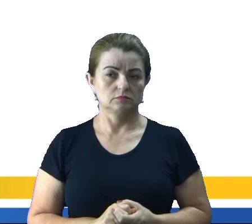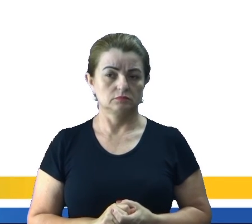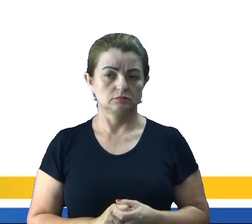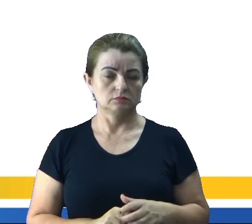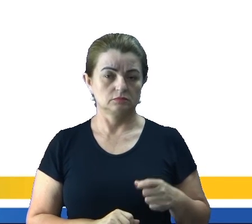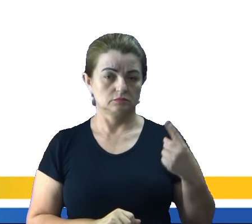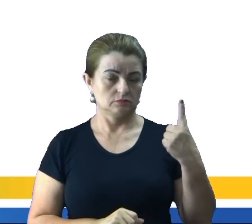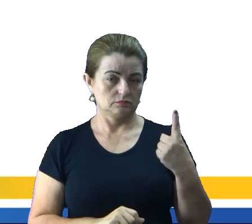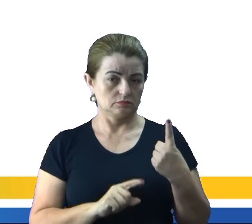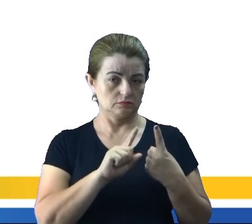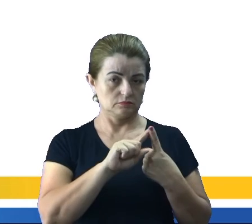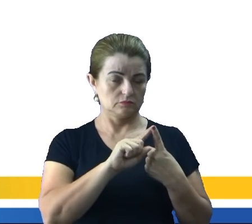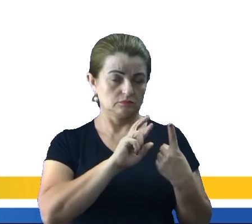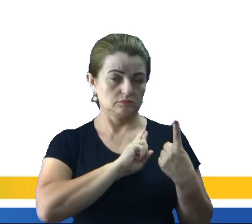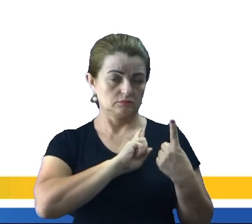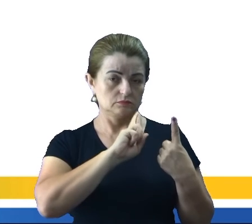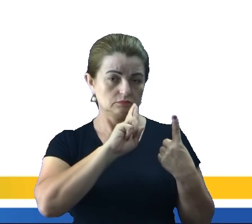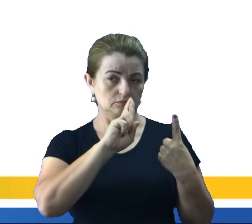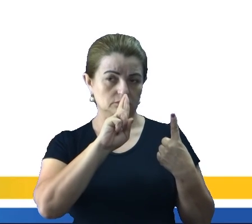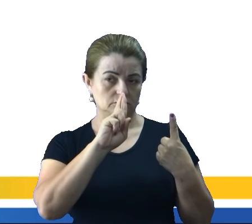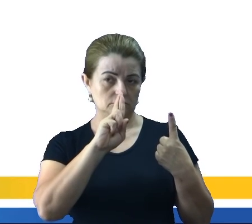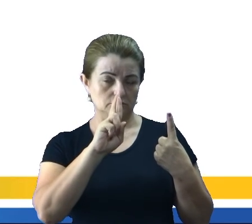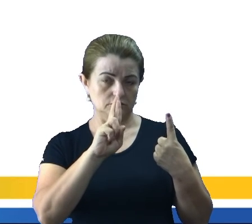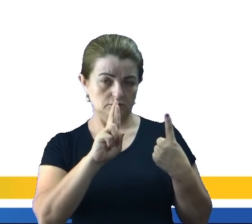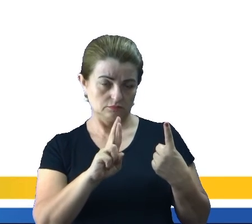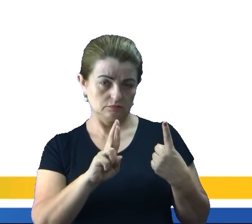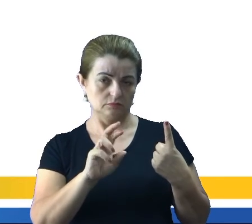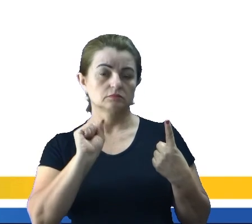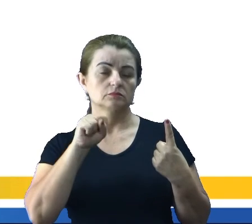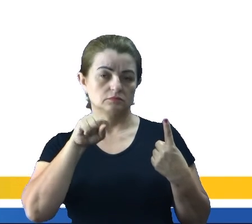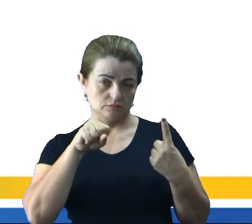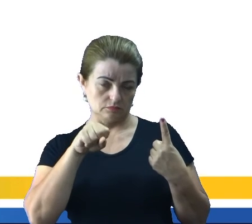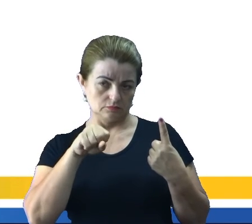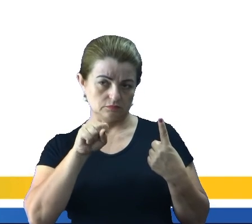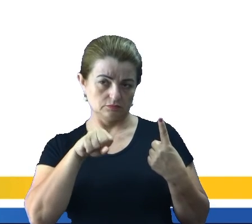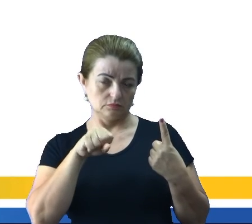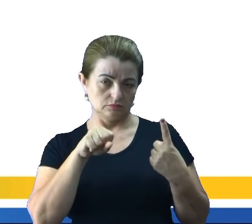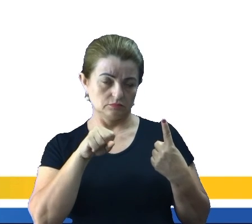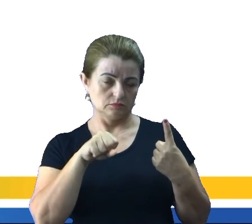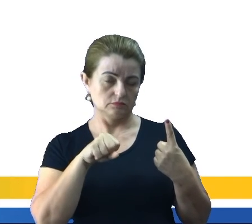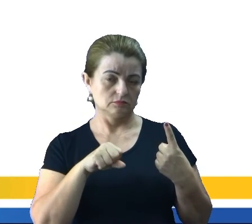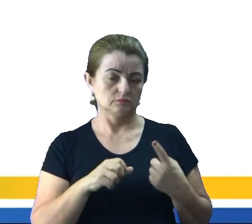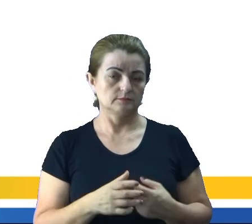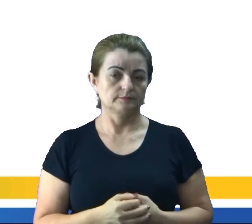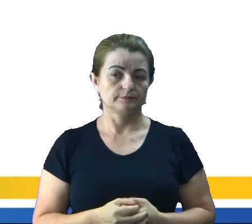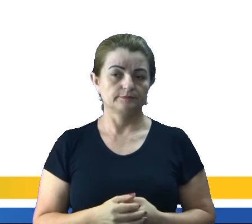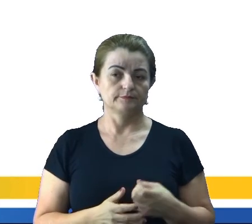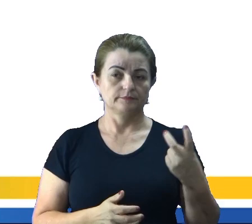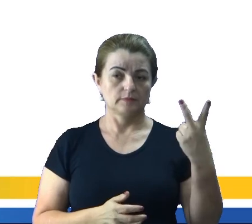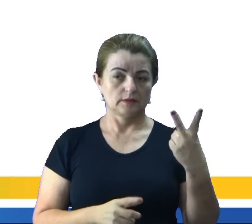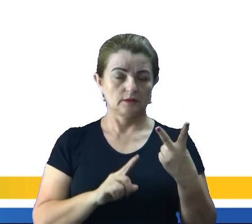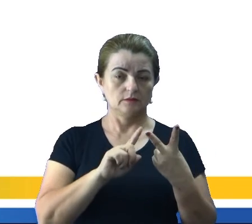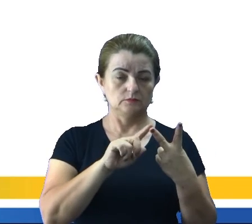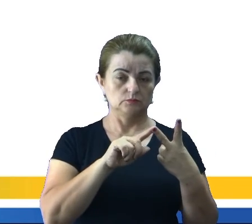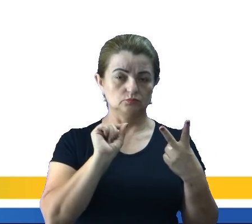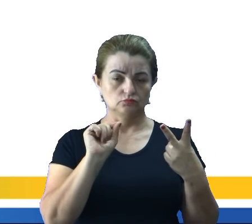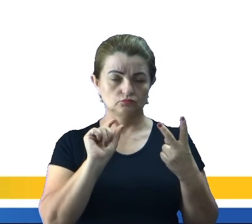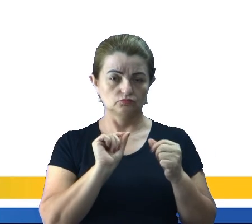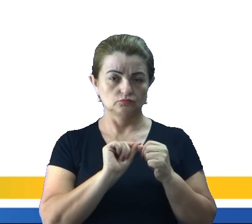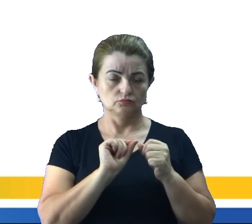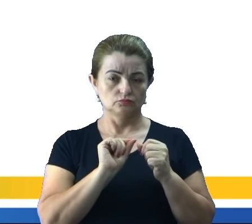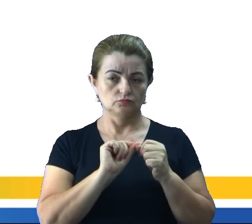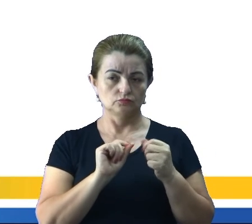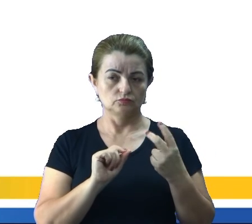Nós temos agora as respostas Calvin vai fazer um experimento? Sim Ele vai fazer um experimento O que ele vai fazer?